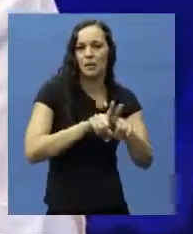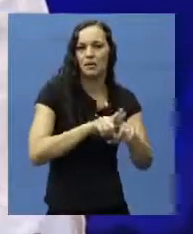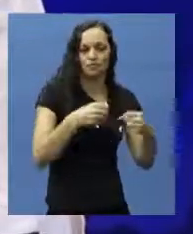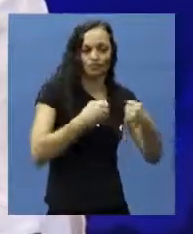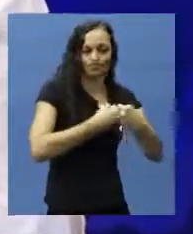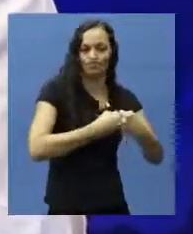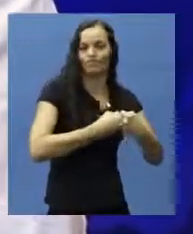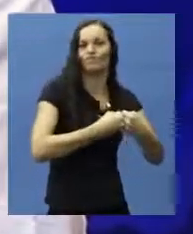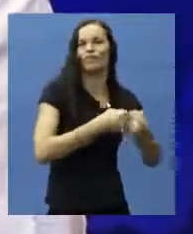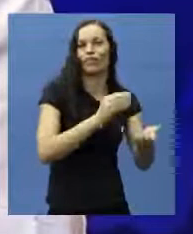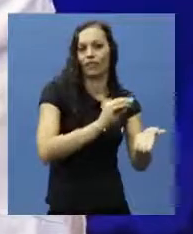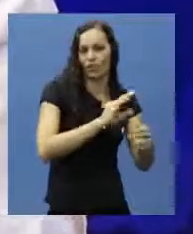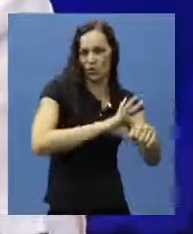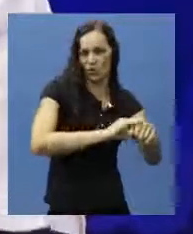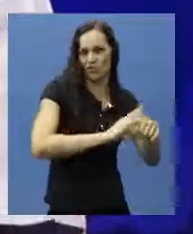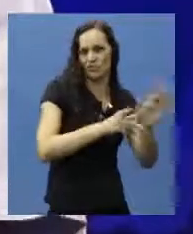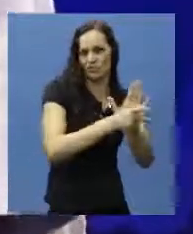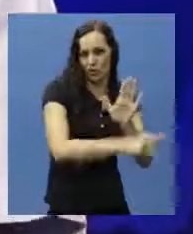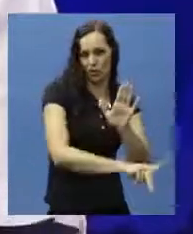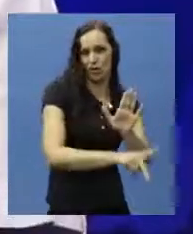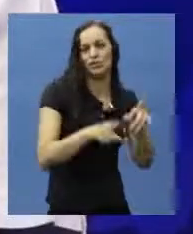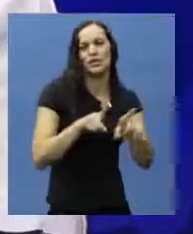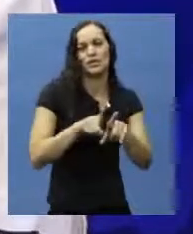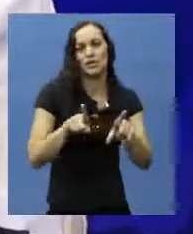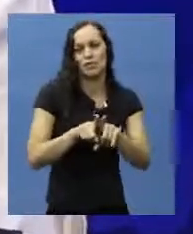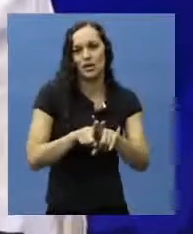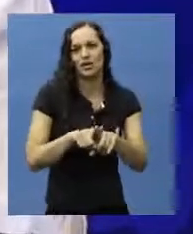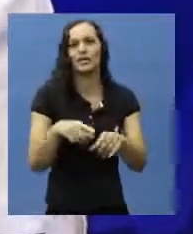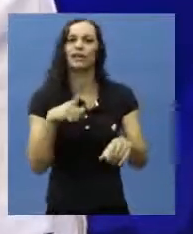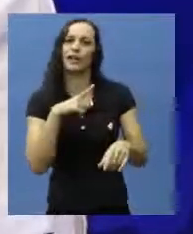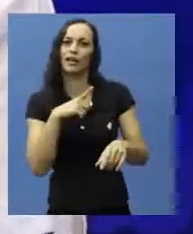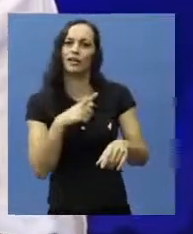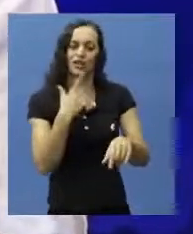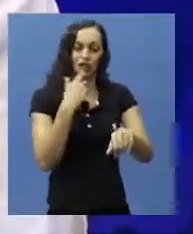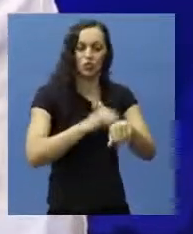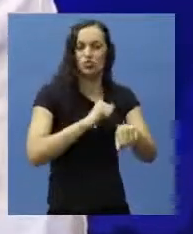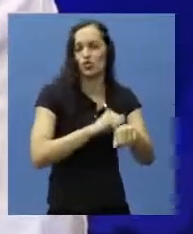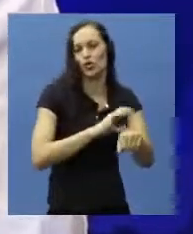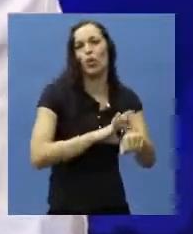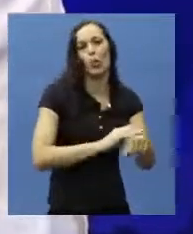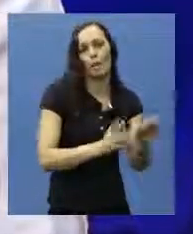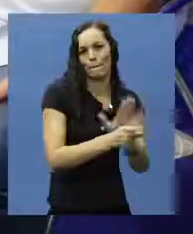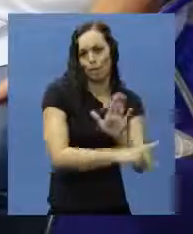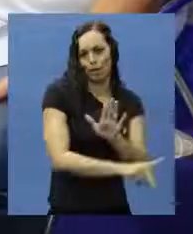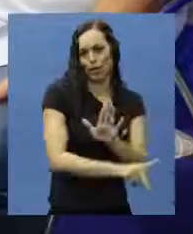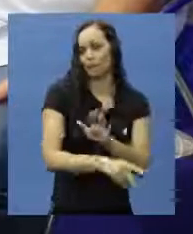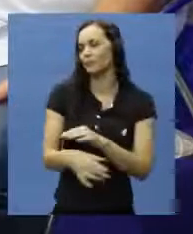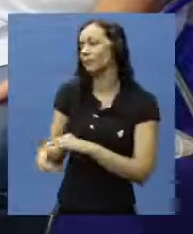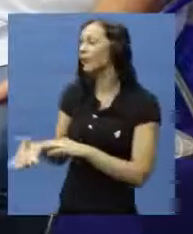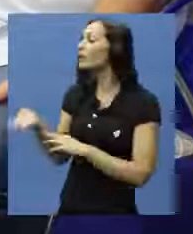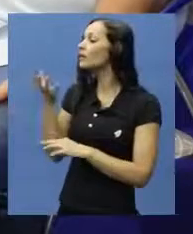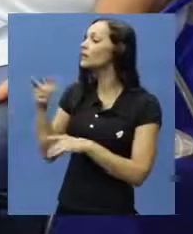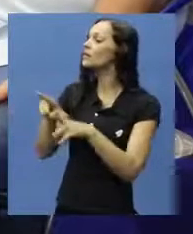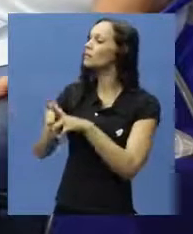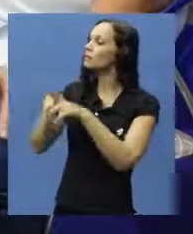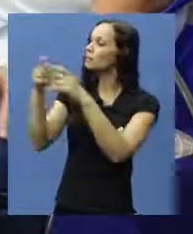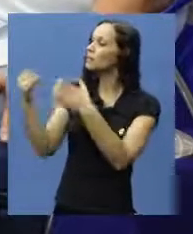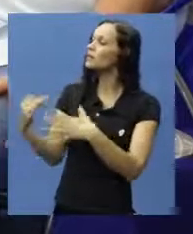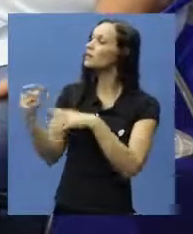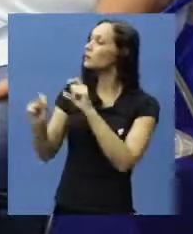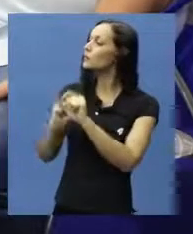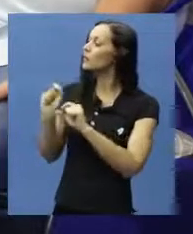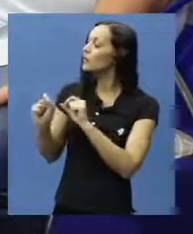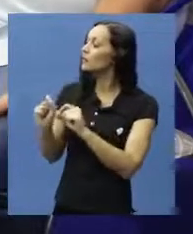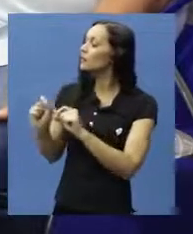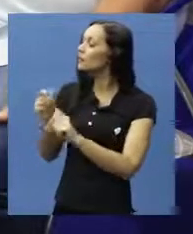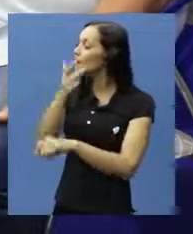osteoporose e artrose, as que mais predominam lá na clínica escola. Eu só queria ressaltar, sim, para as